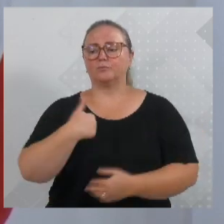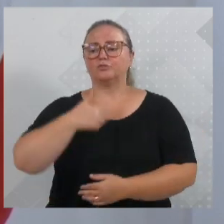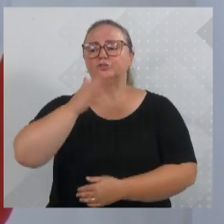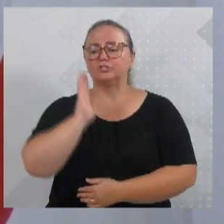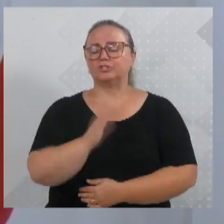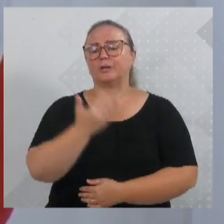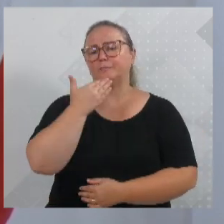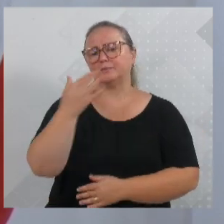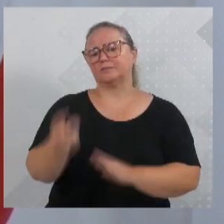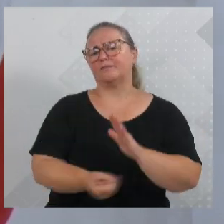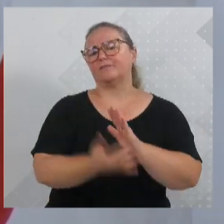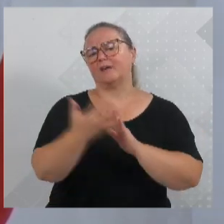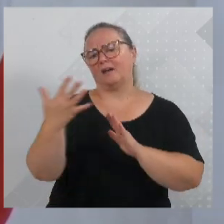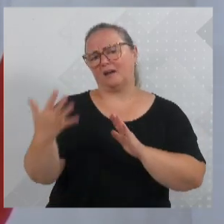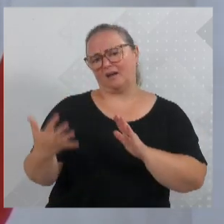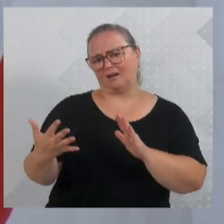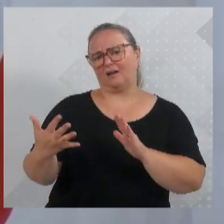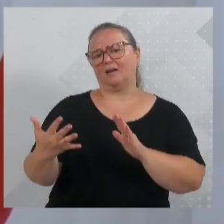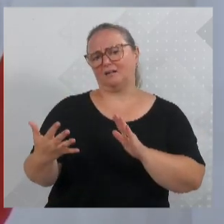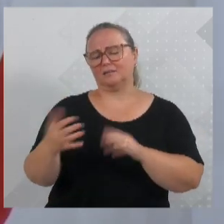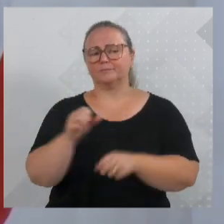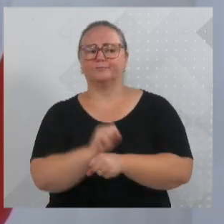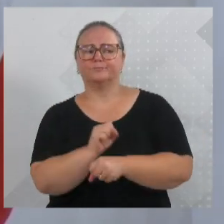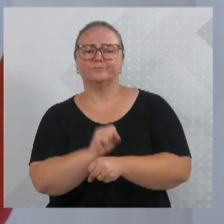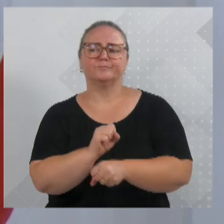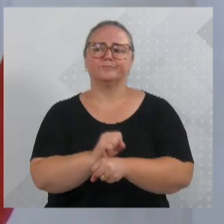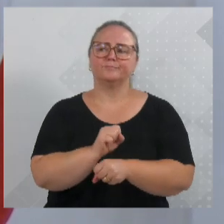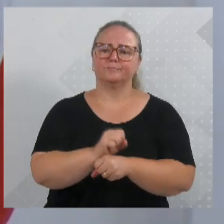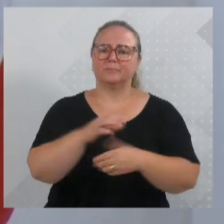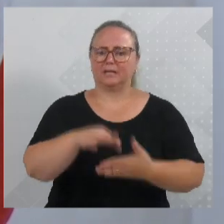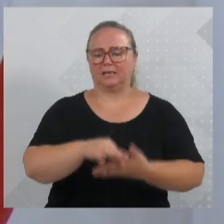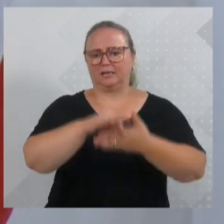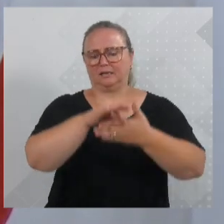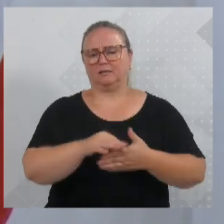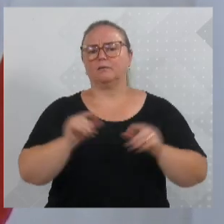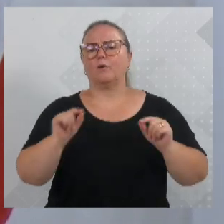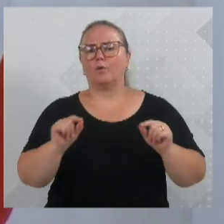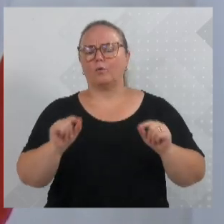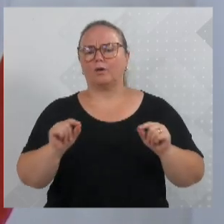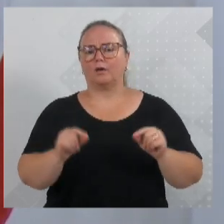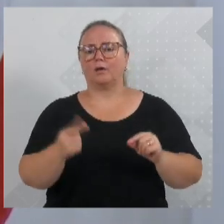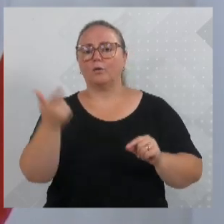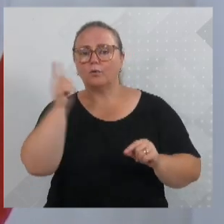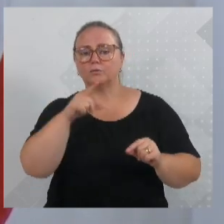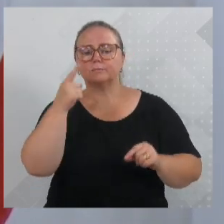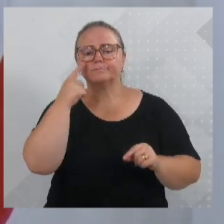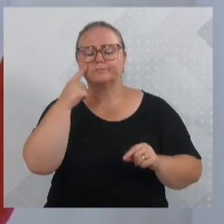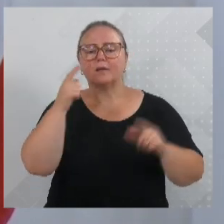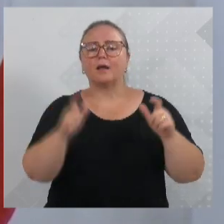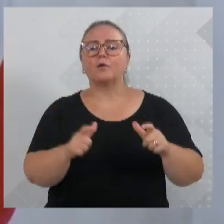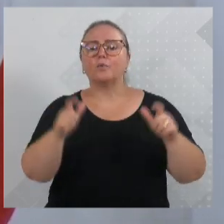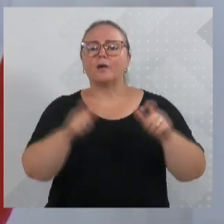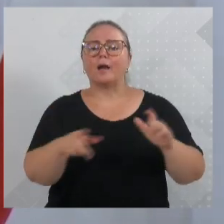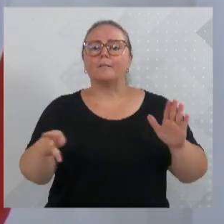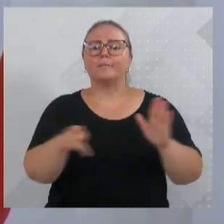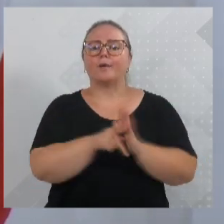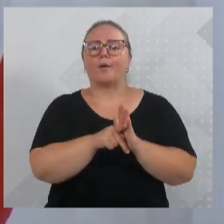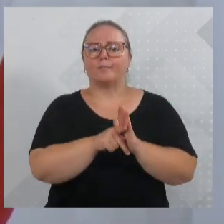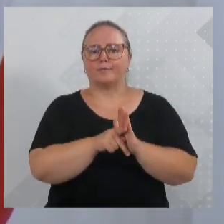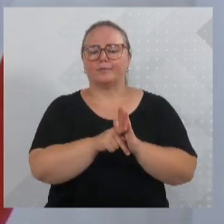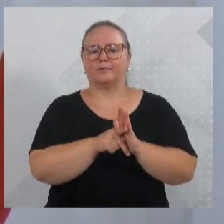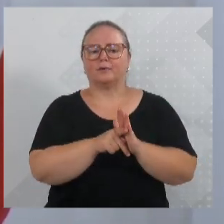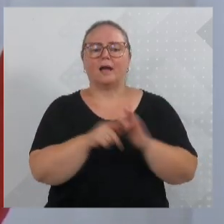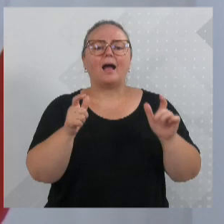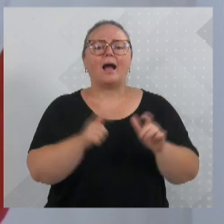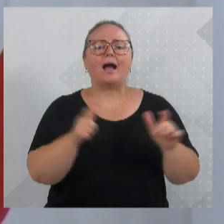aqui diversas vezes, a gente está esperando o líder de governo, para a gente discutir os ecopontos. Porque, ao mesmo tempo que a gente tem esse abandono de lixo,